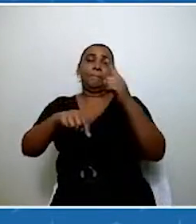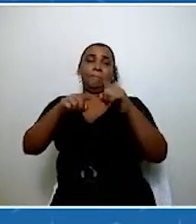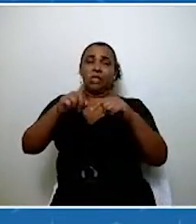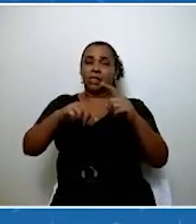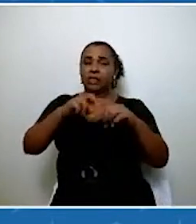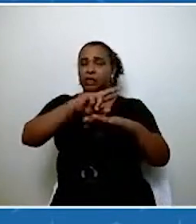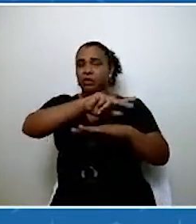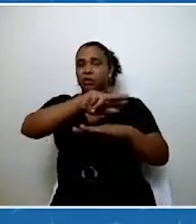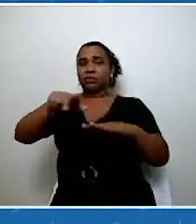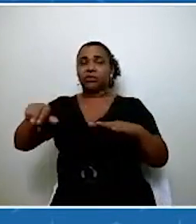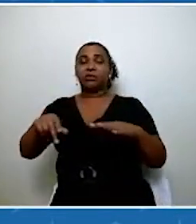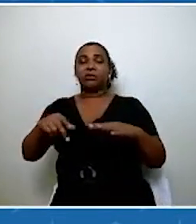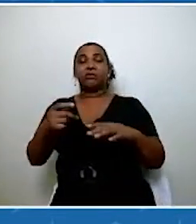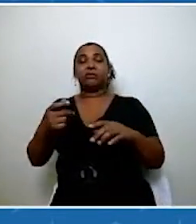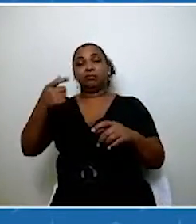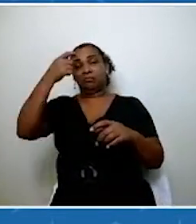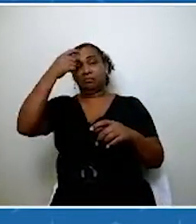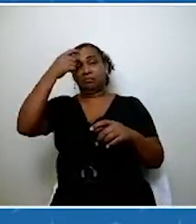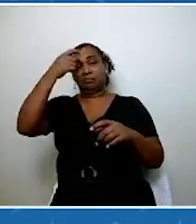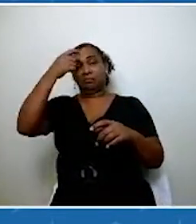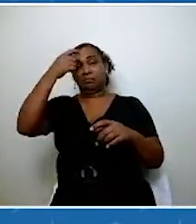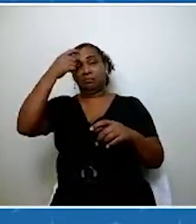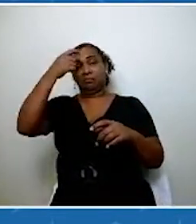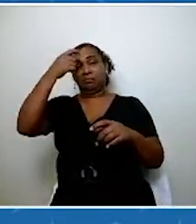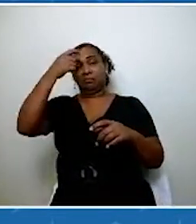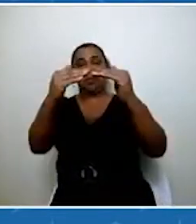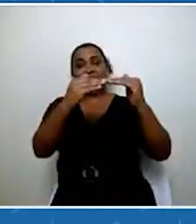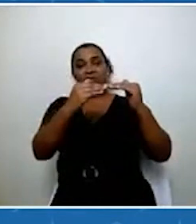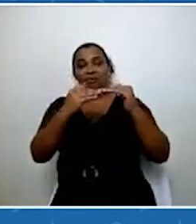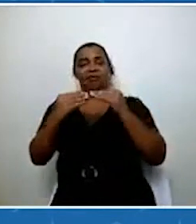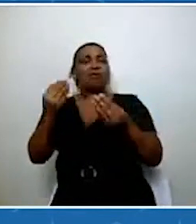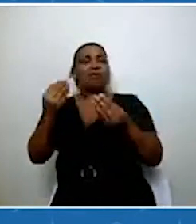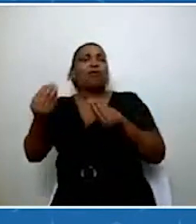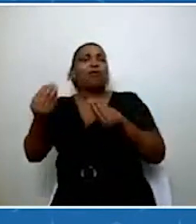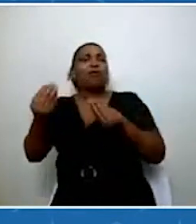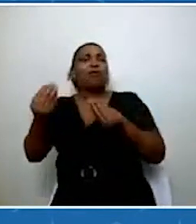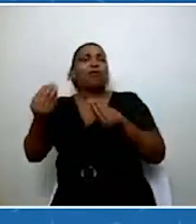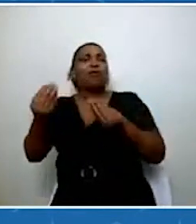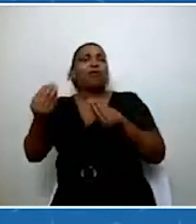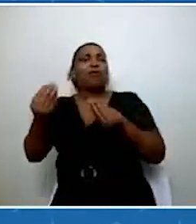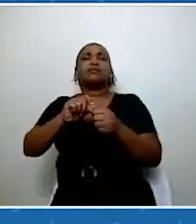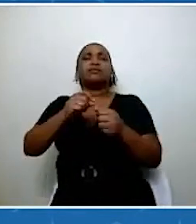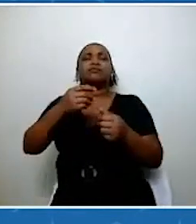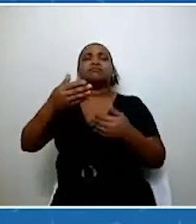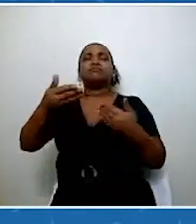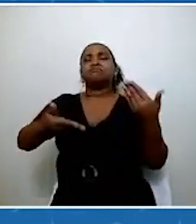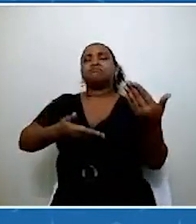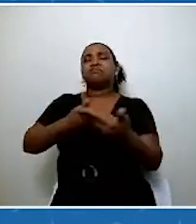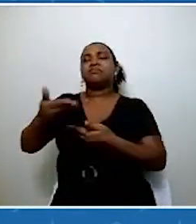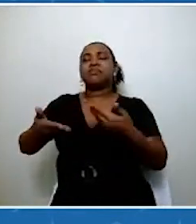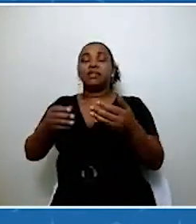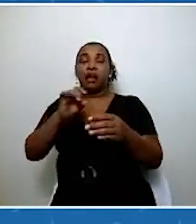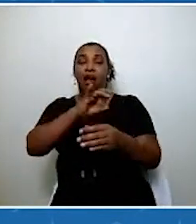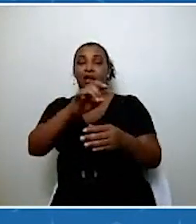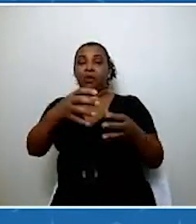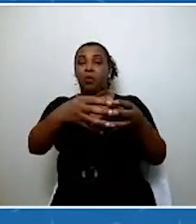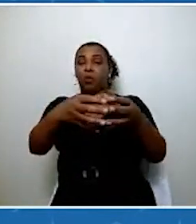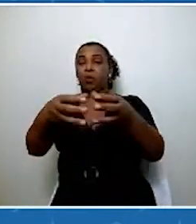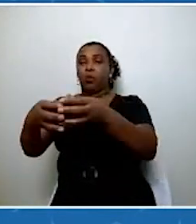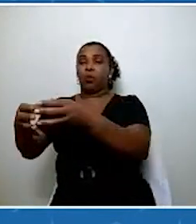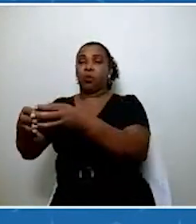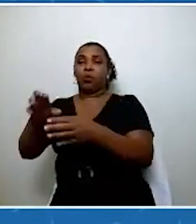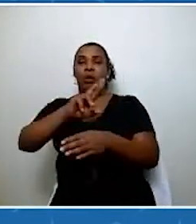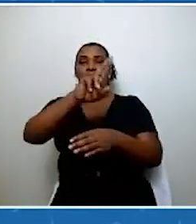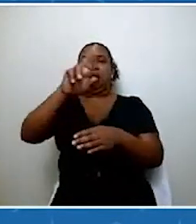Como é que a gente faz para colocar tudo isso em prática, para que cada um dos setores assuma a sua responsabilidade e possa contribuir nesse processo,